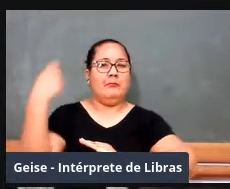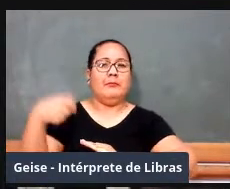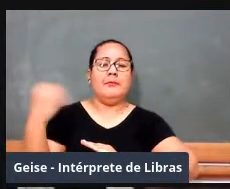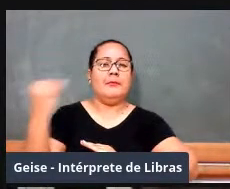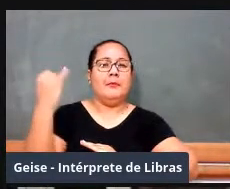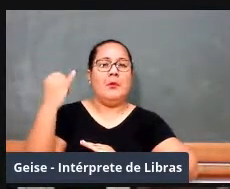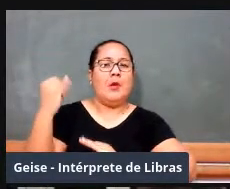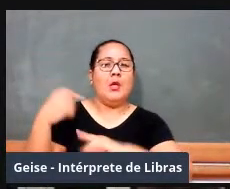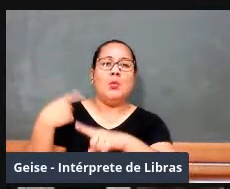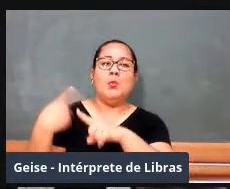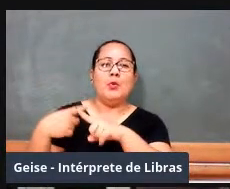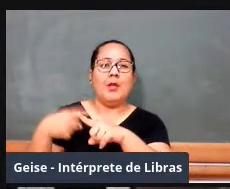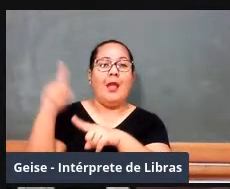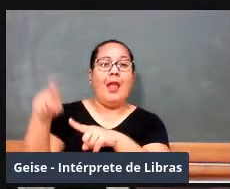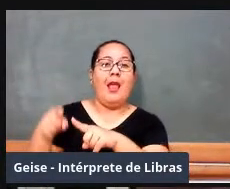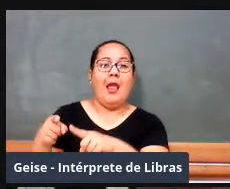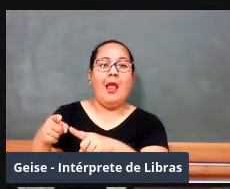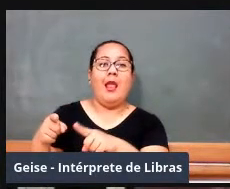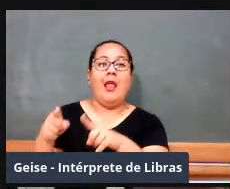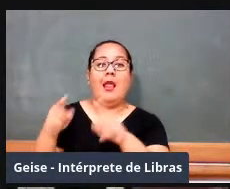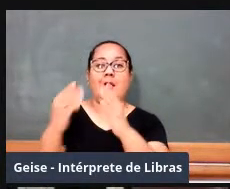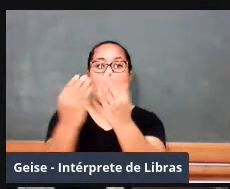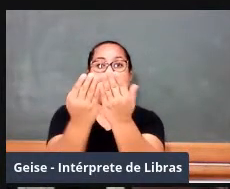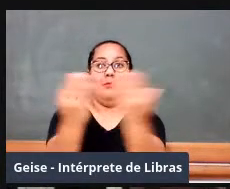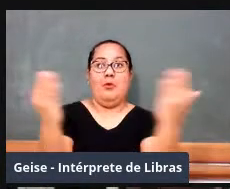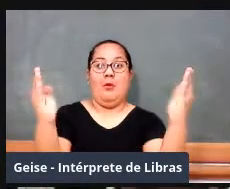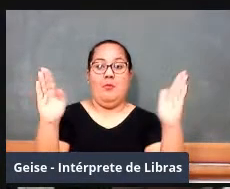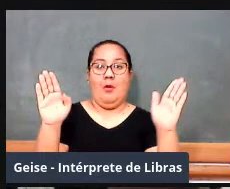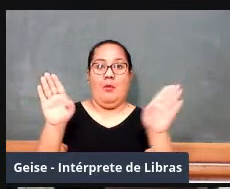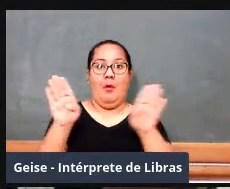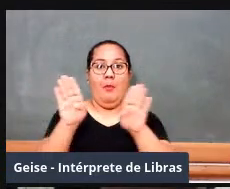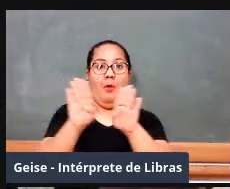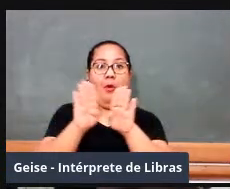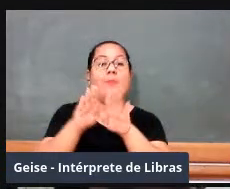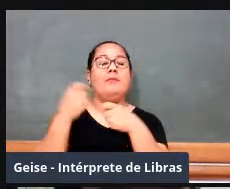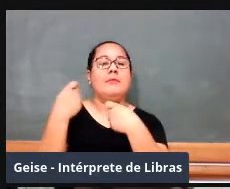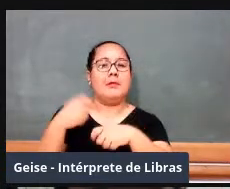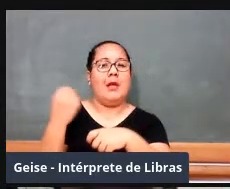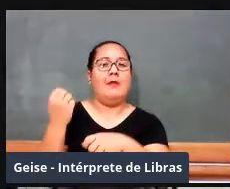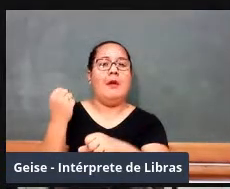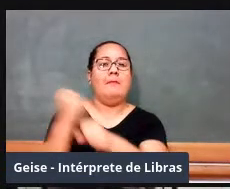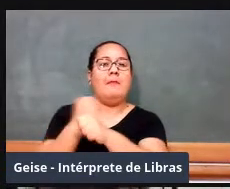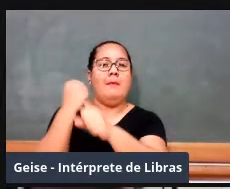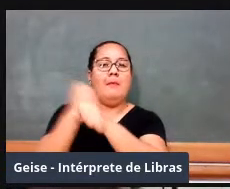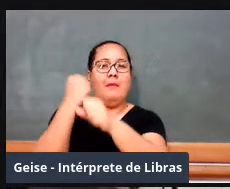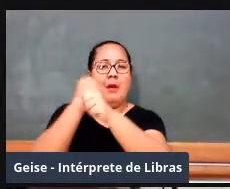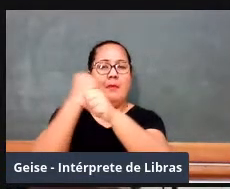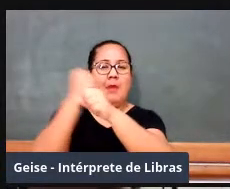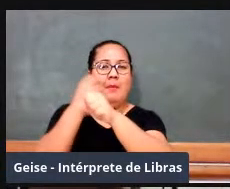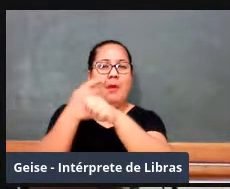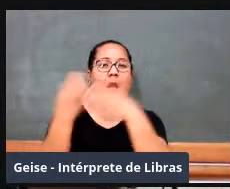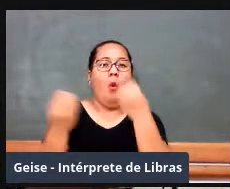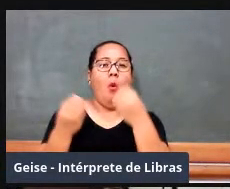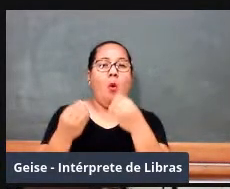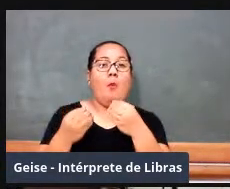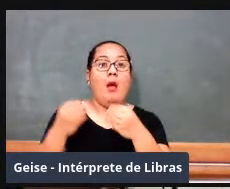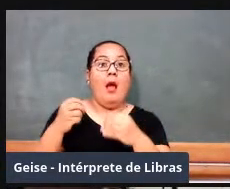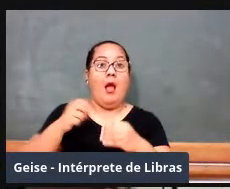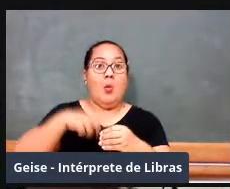especializada para a construção desses fortes, não é? E aí os portugueses começam a dar cursos aqui